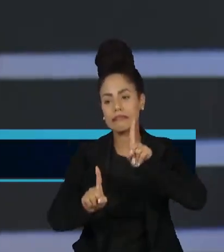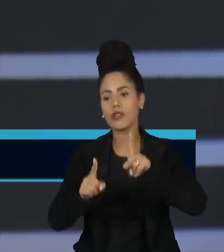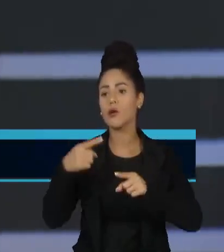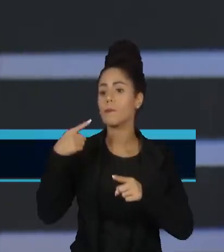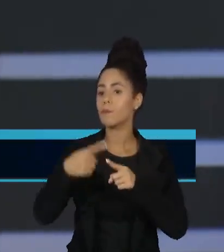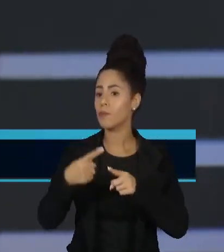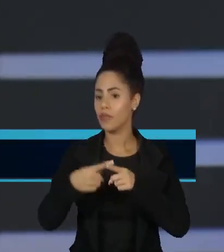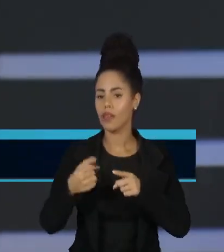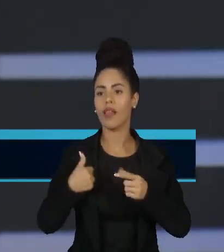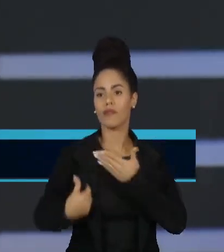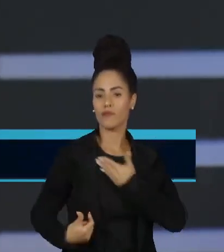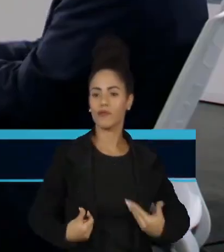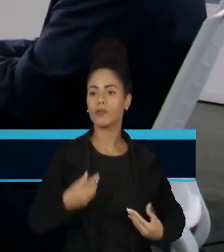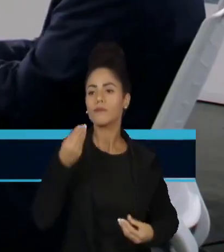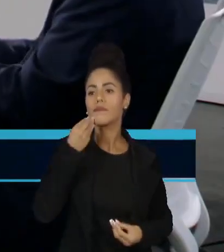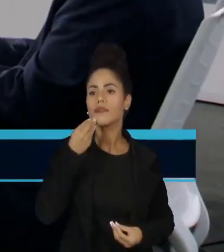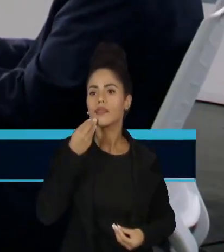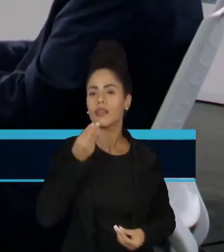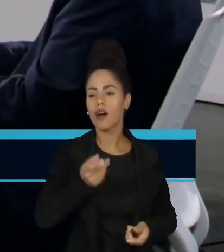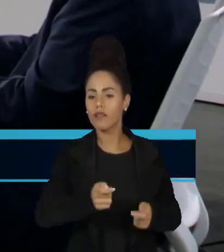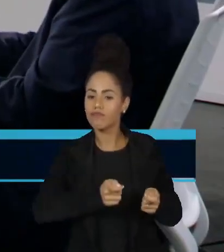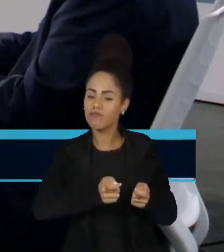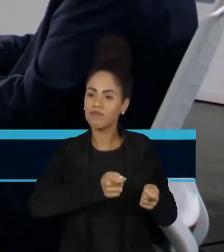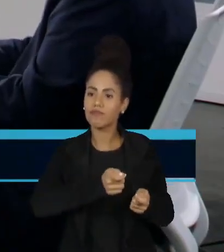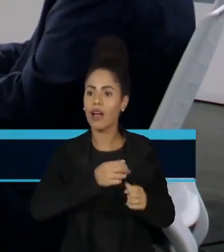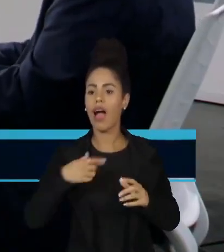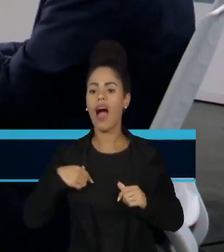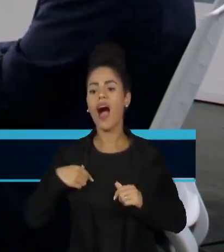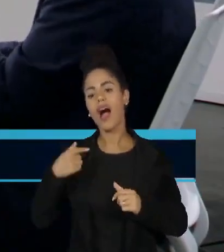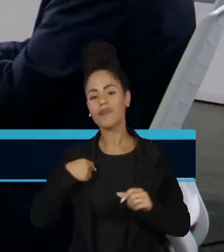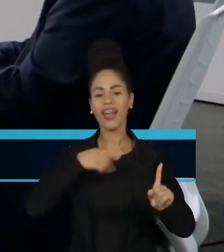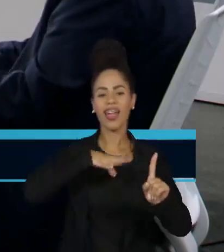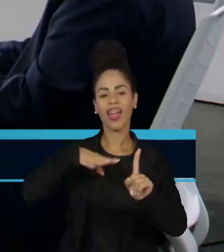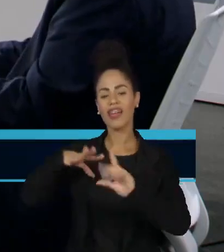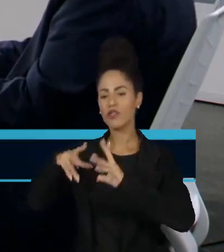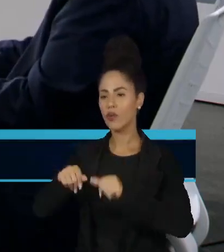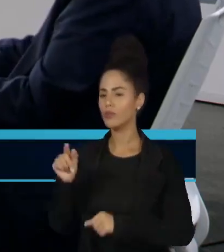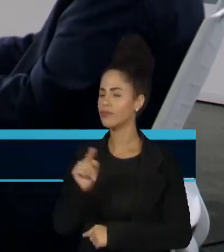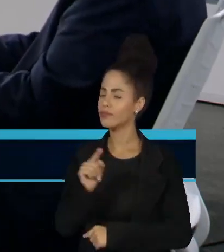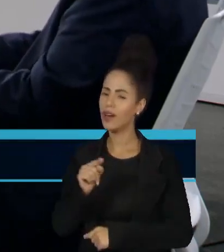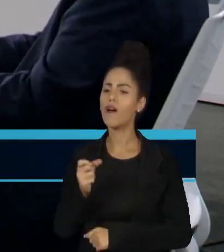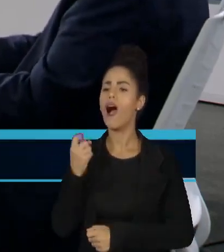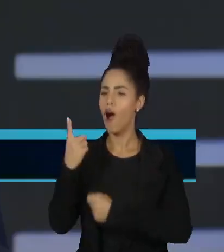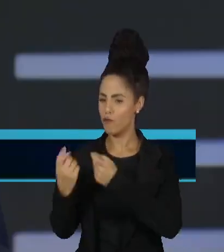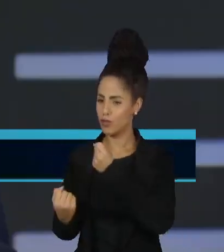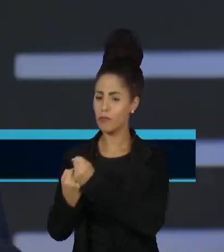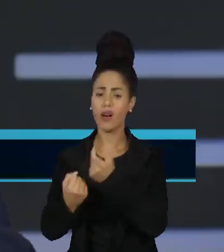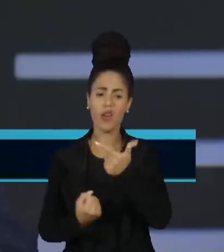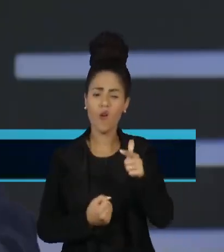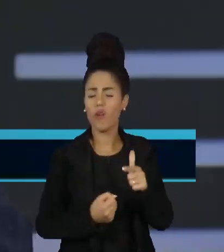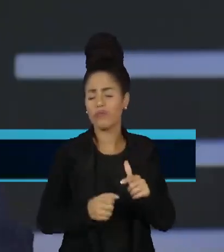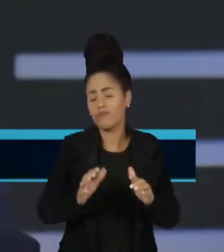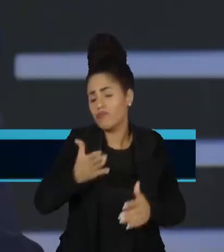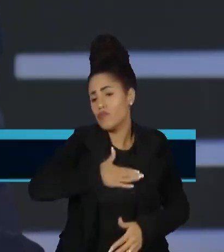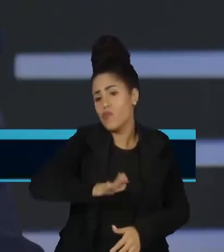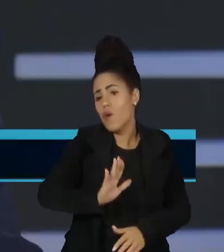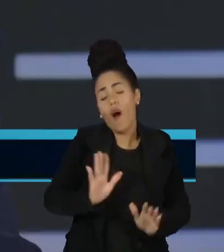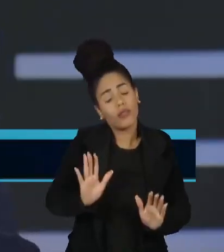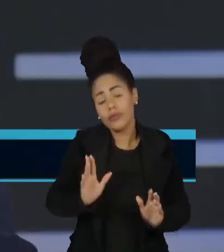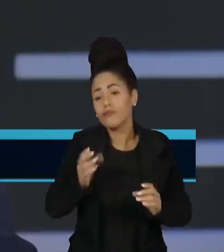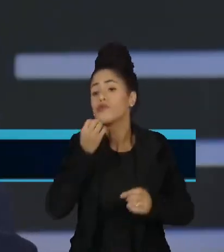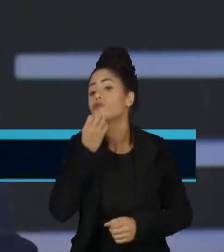que é duro governar. Você tem de contentar, você não contenta a todos. Você agrada a alguns e desagrada a outros. Eu acho que, sinceramente,